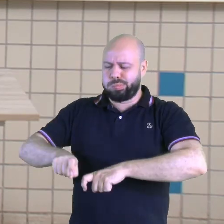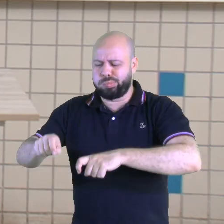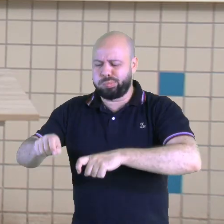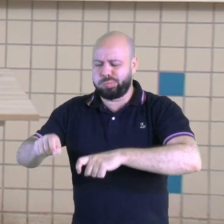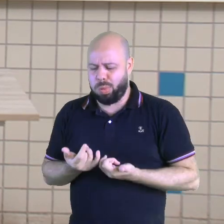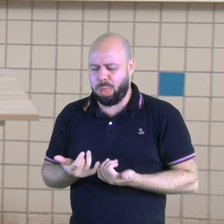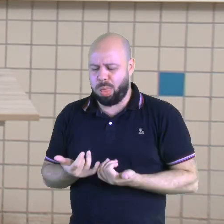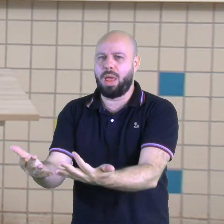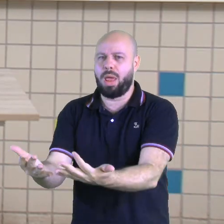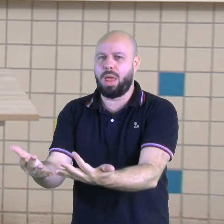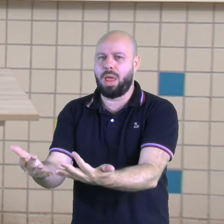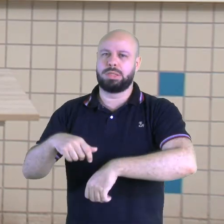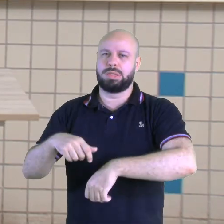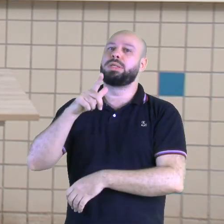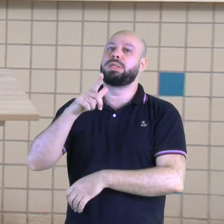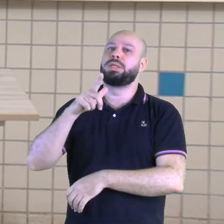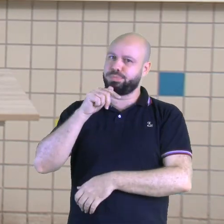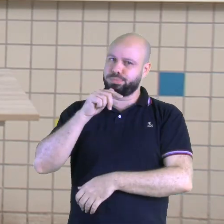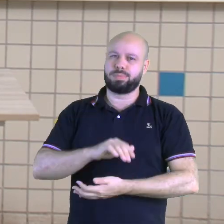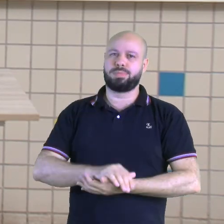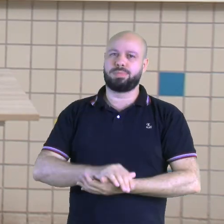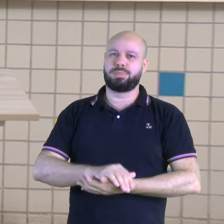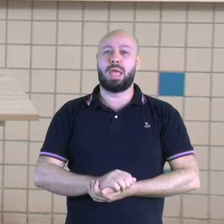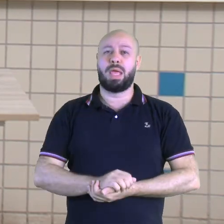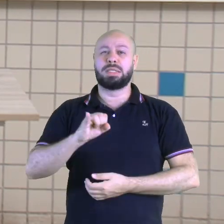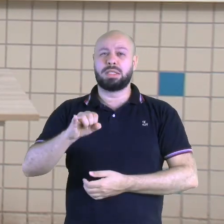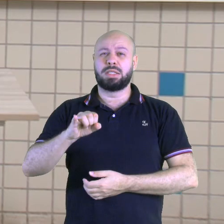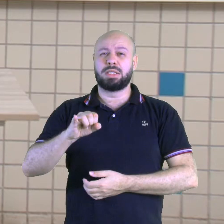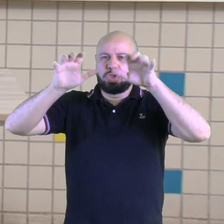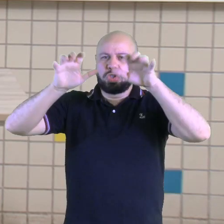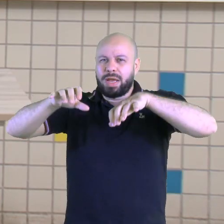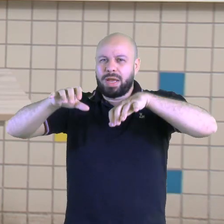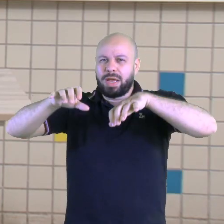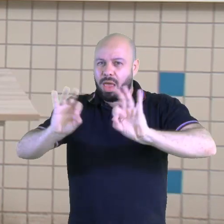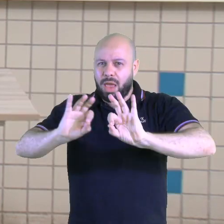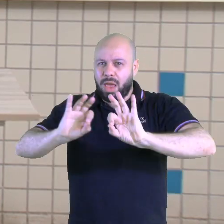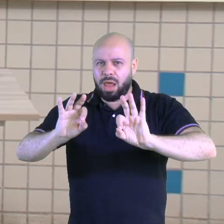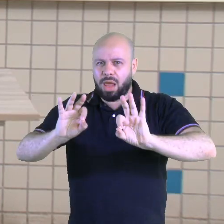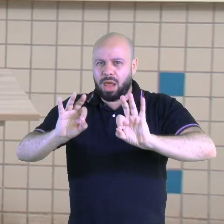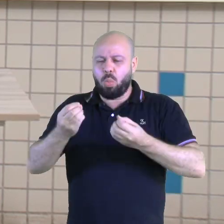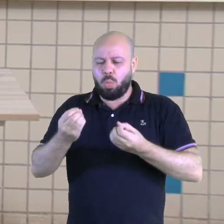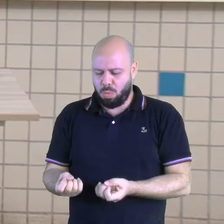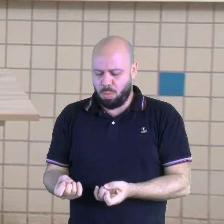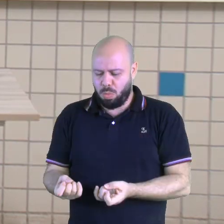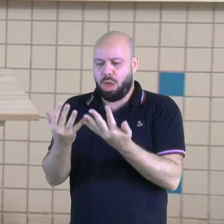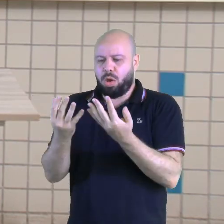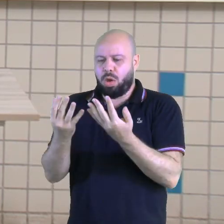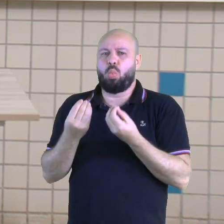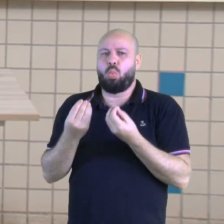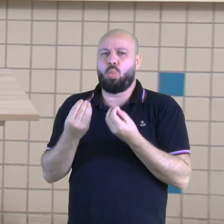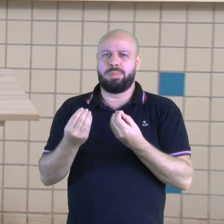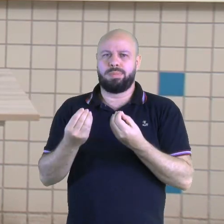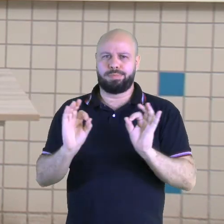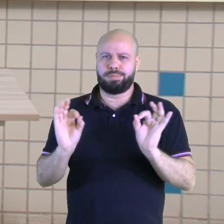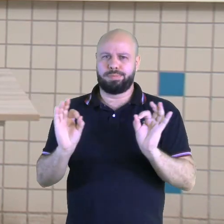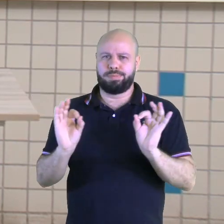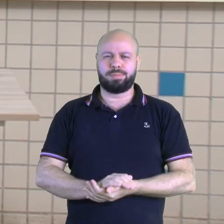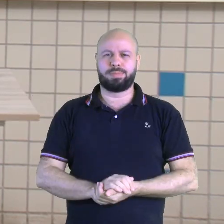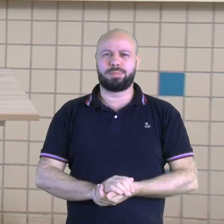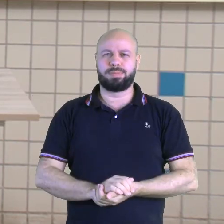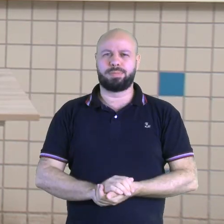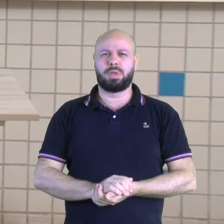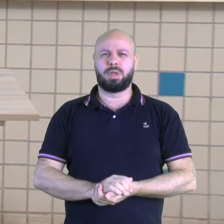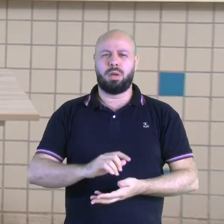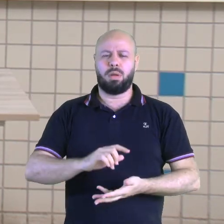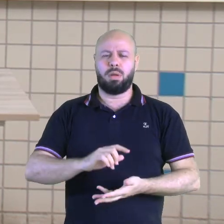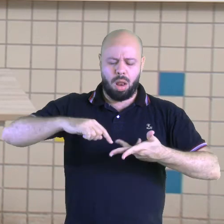precisa de arroz, de água, precisa. Se não chover, não tem produção, não mesmo? Então, todos os produtos,